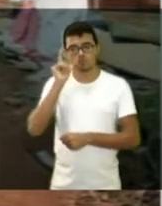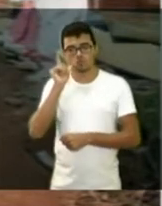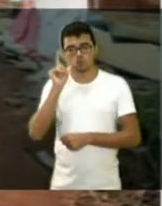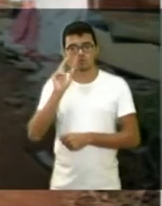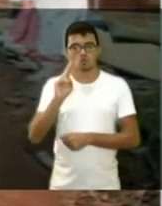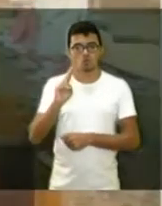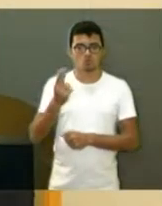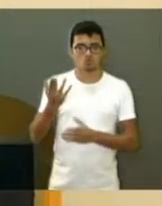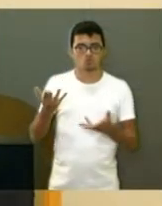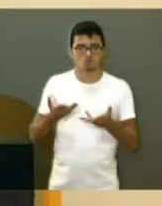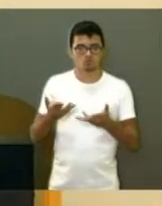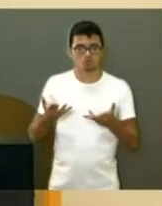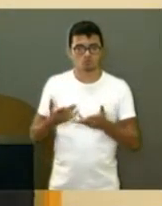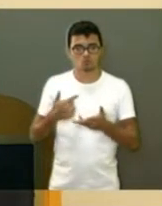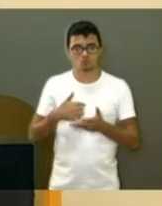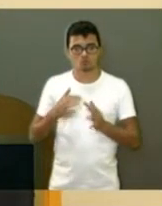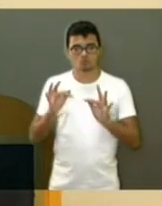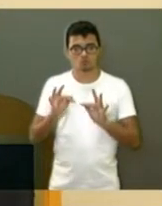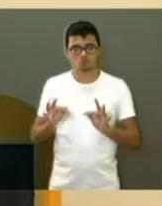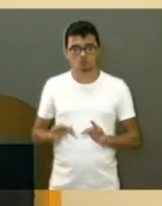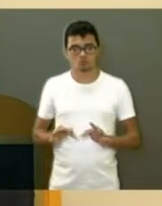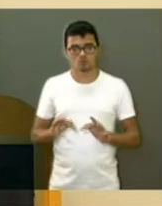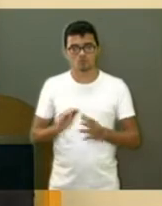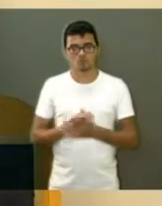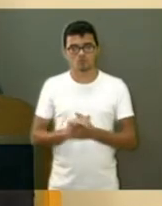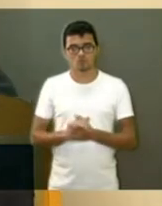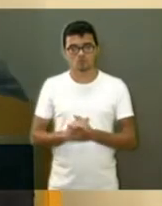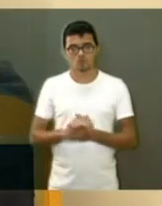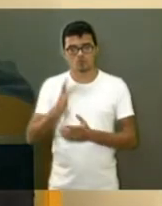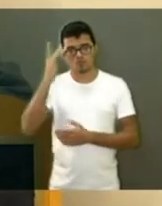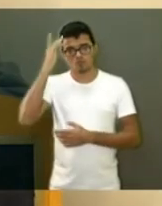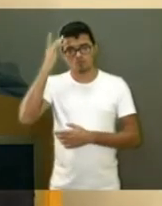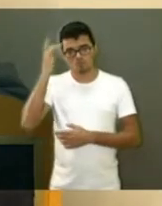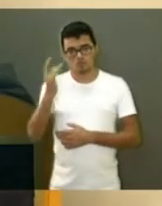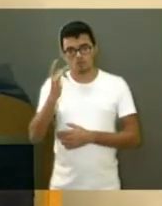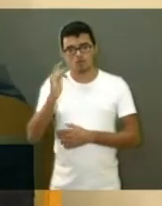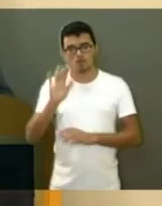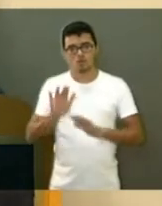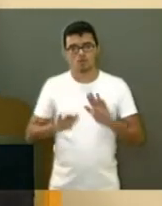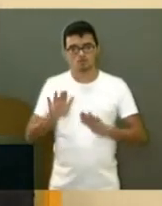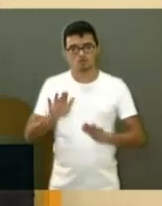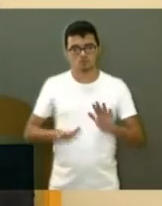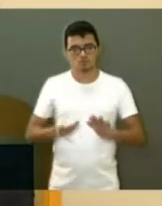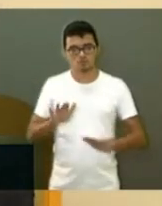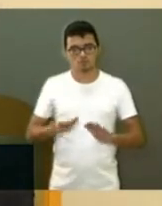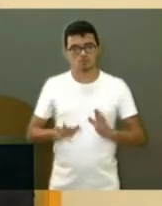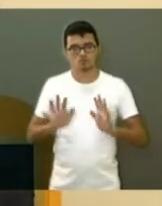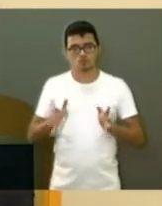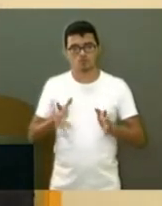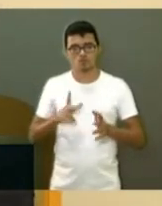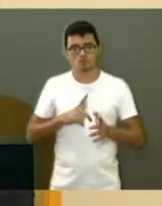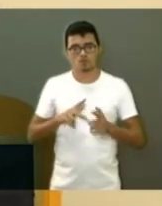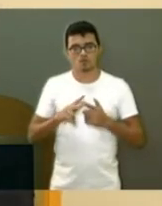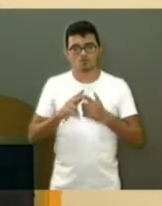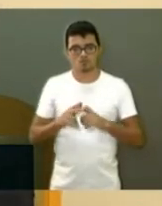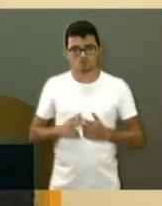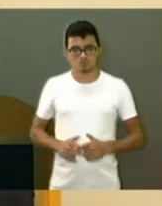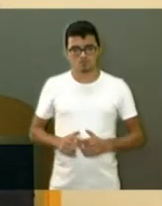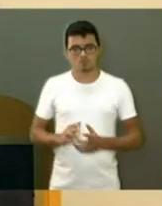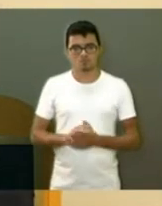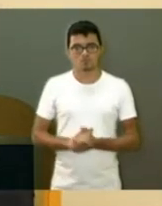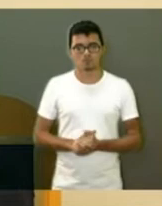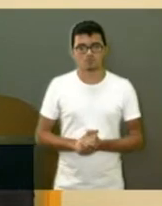não tive a mesma felicidade do Lucas, talvez amanhã possa ser que ele já está resolvendo o problema da gente.